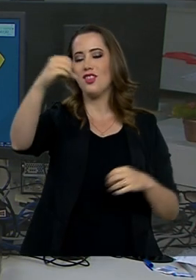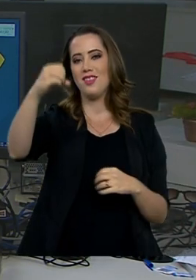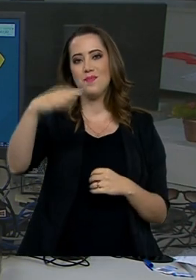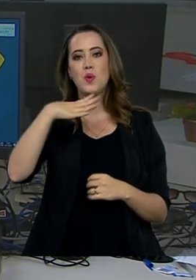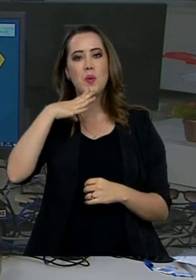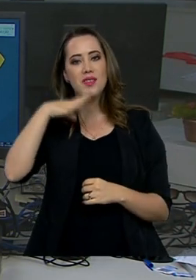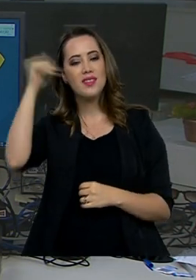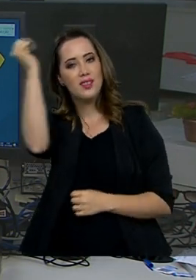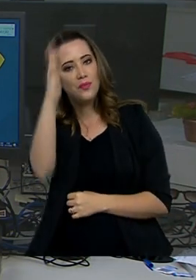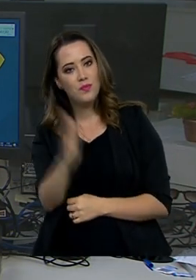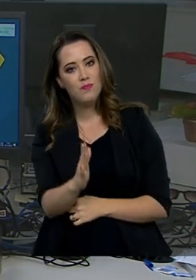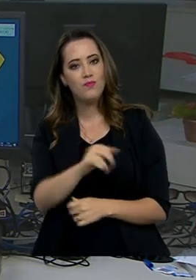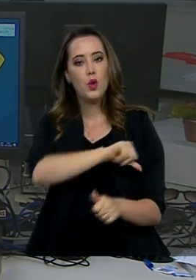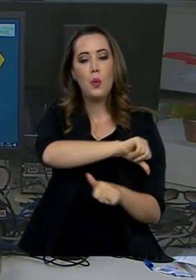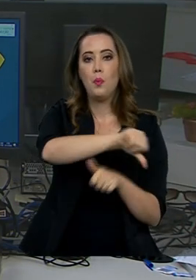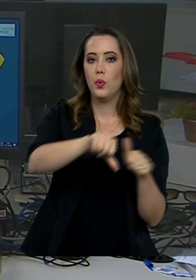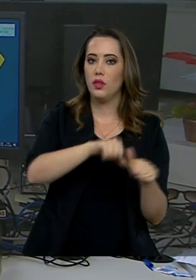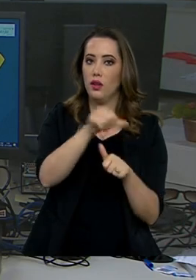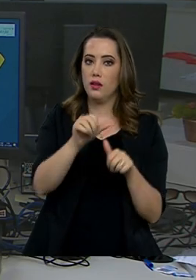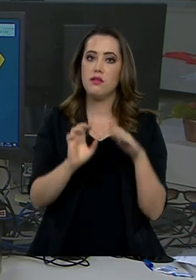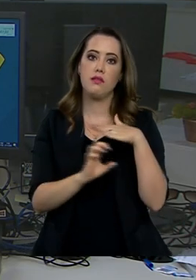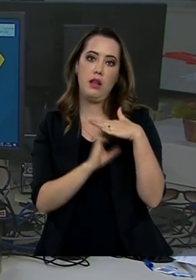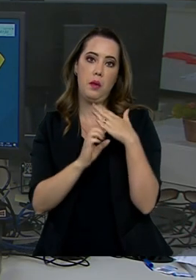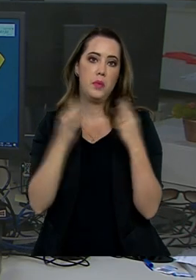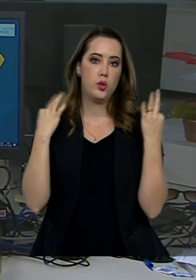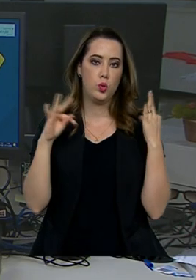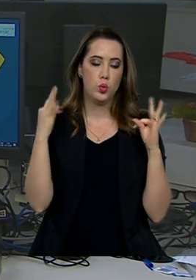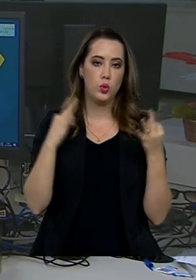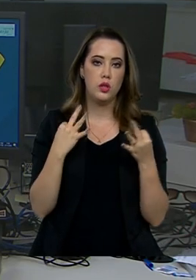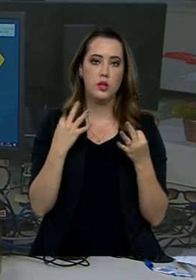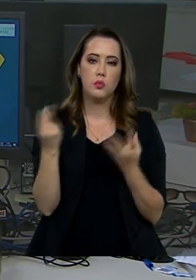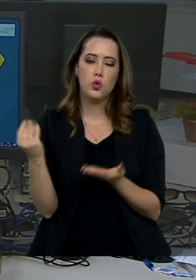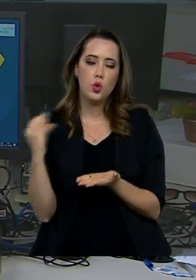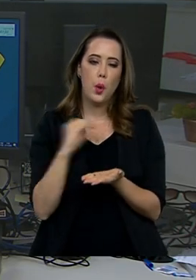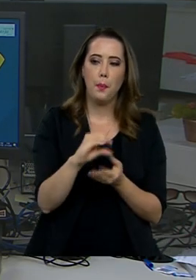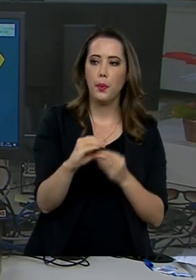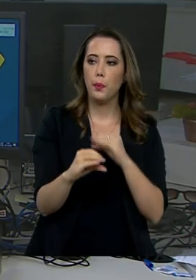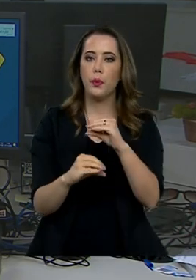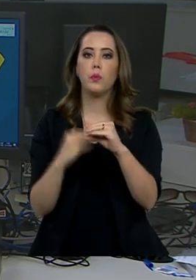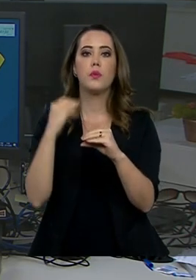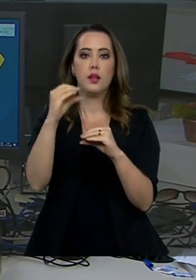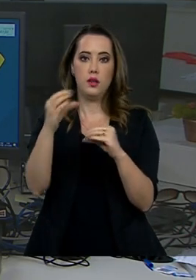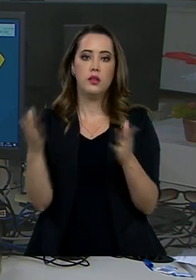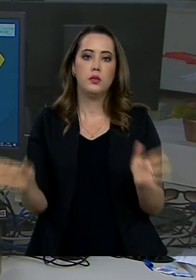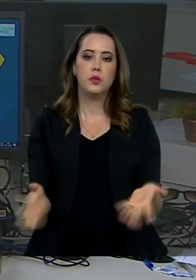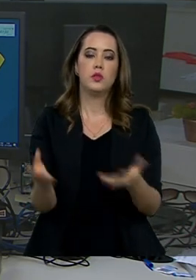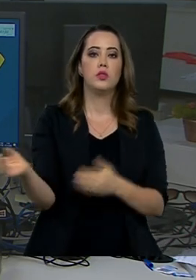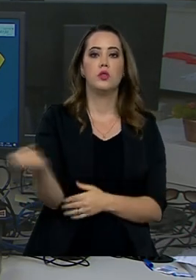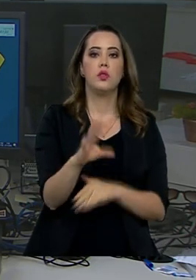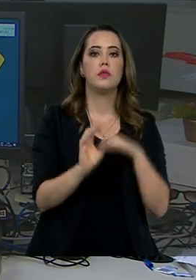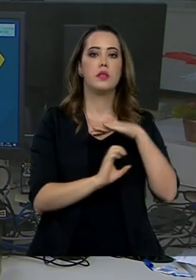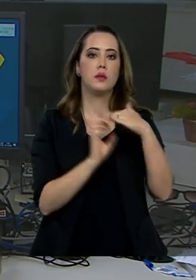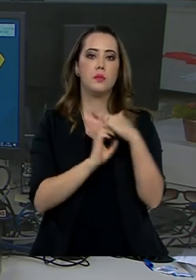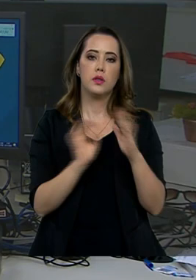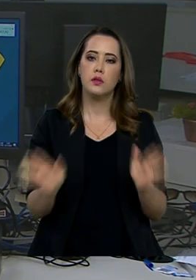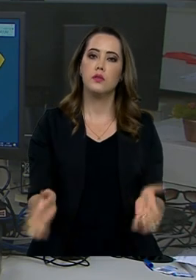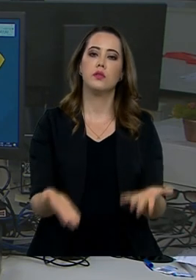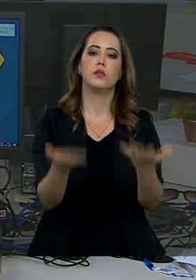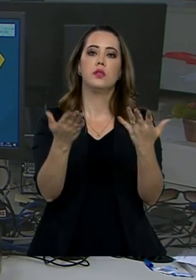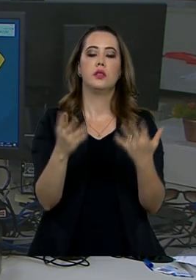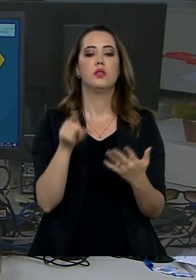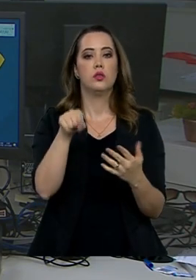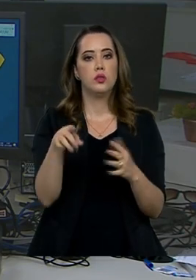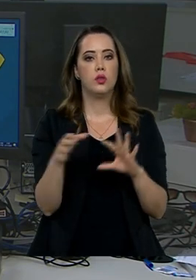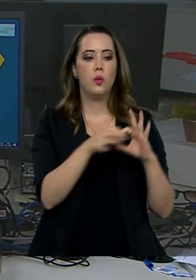Entre as ações estão mudanças na Embratur, a captação de investimentos, o estímulo a novos negócios e o incentivo a